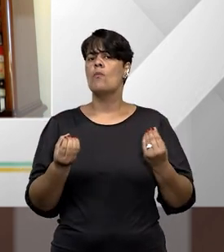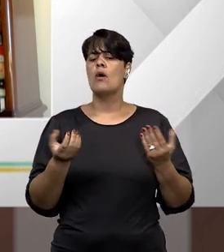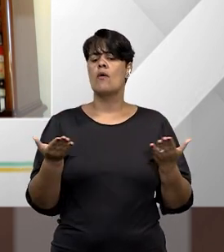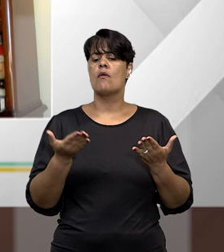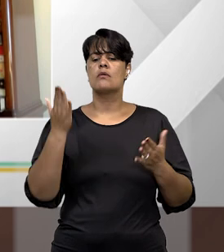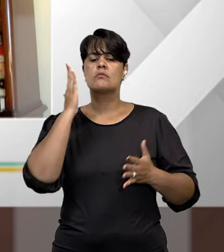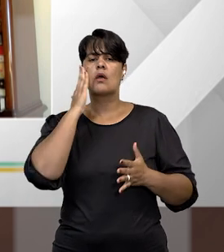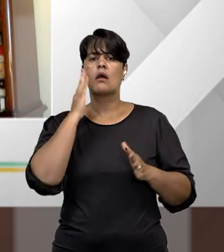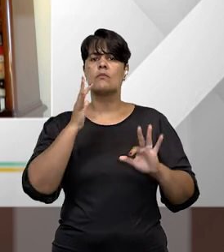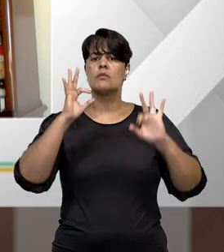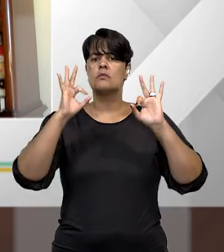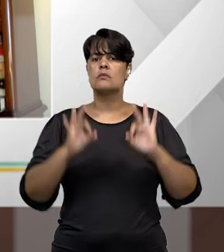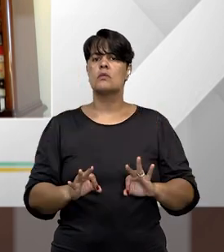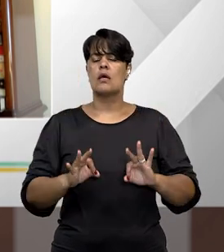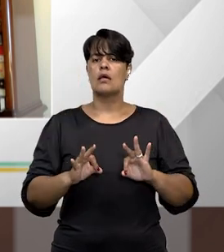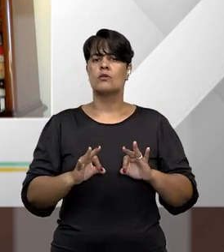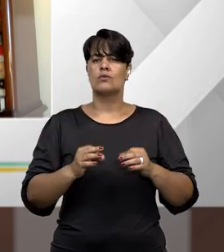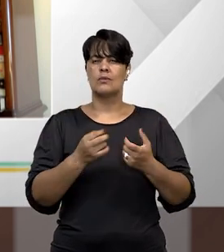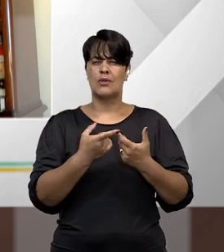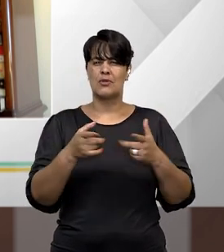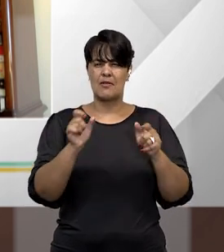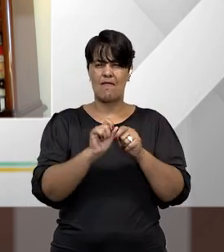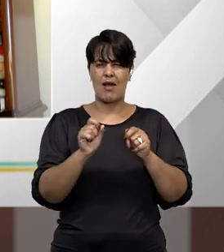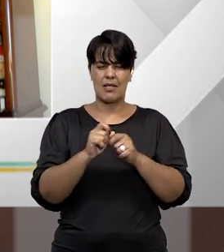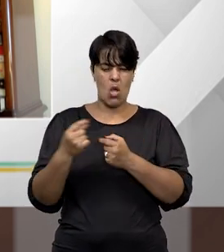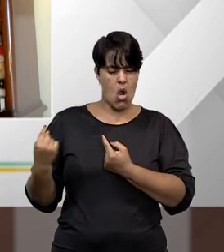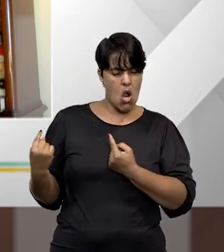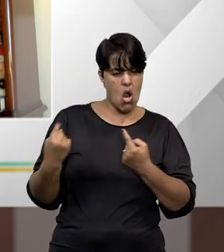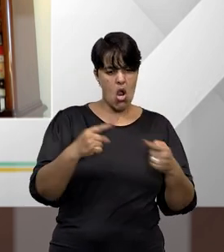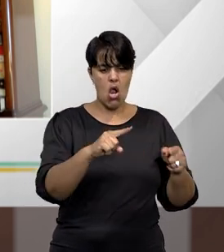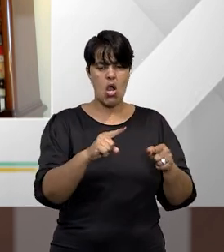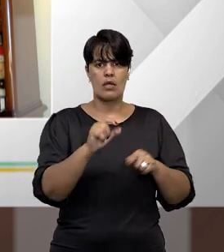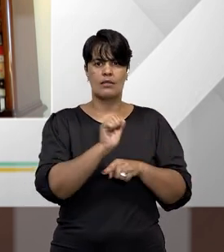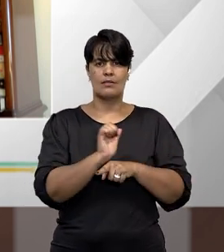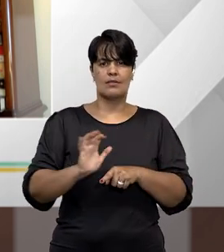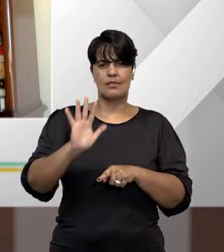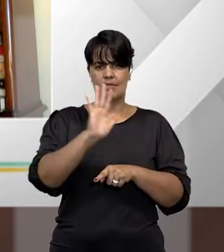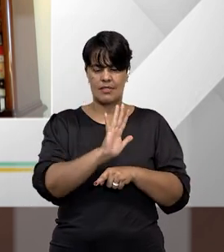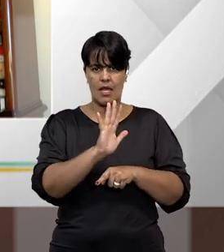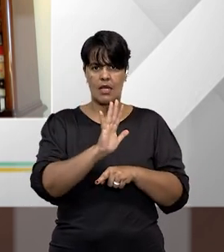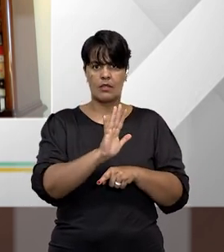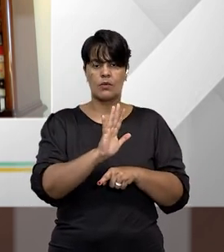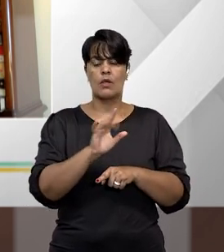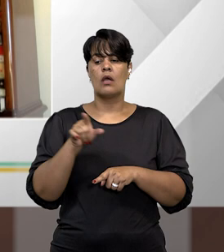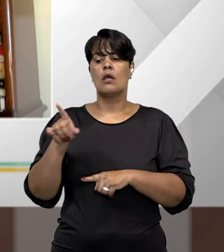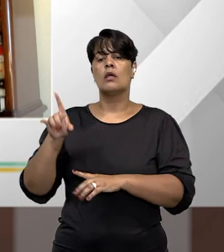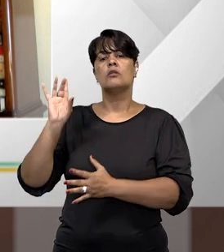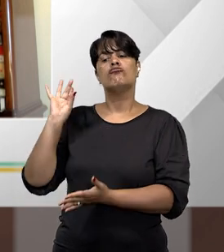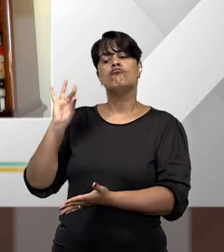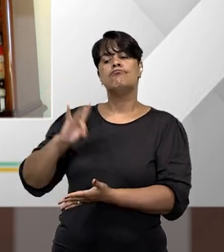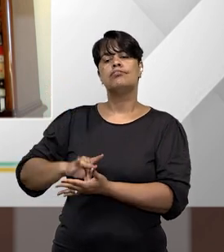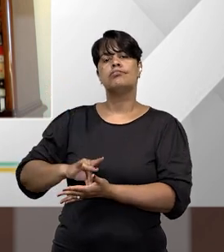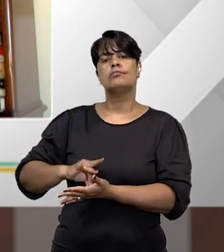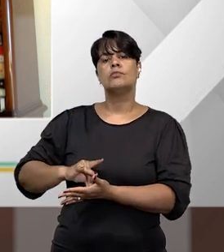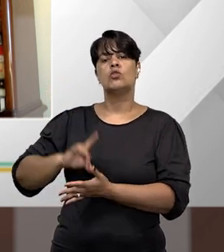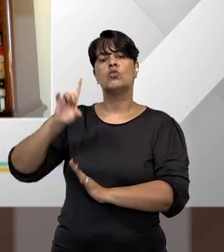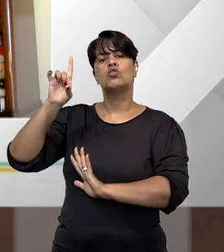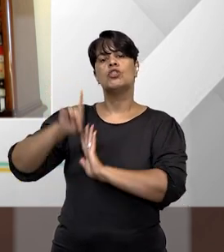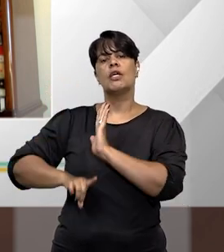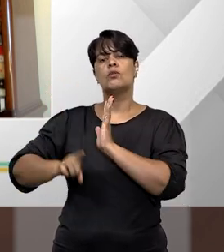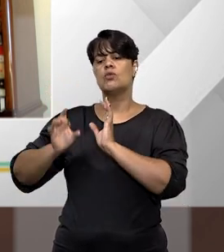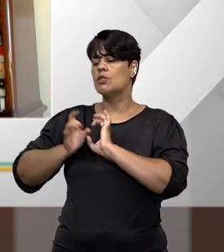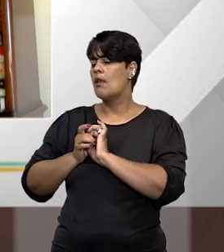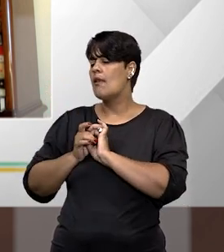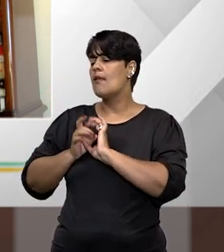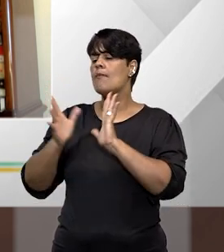democrático de direito e o exercício legítimo do direito fundamental à liberdade de expressão? Começando com você, professor Ricardo, e